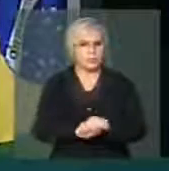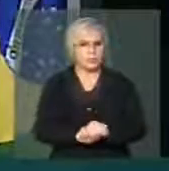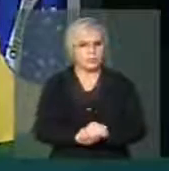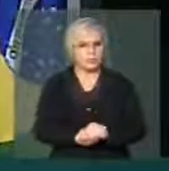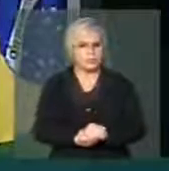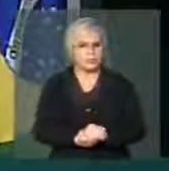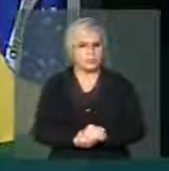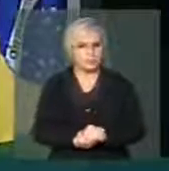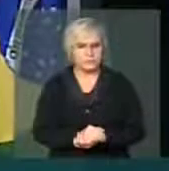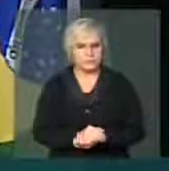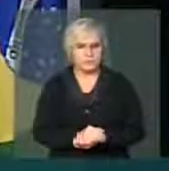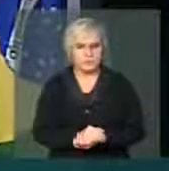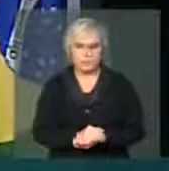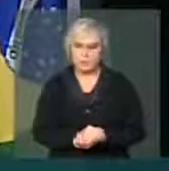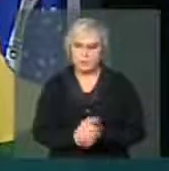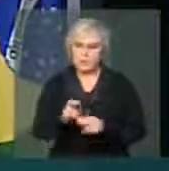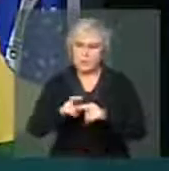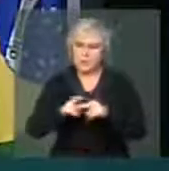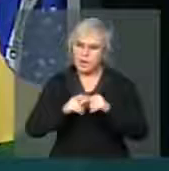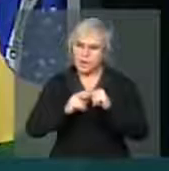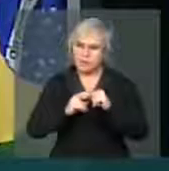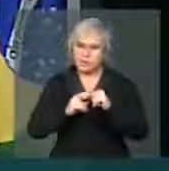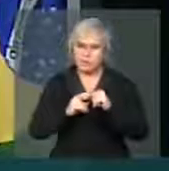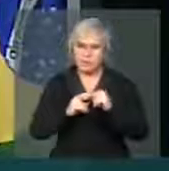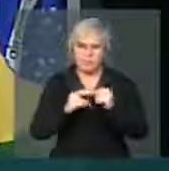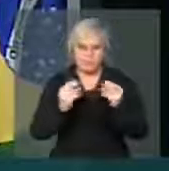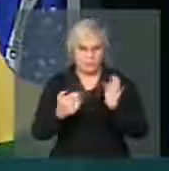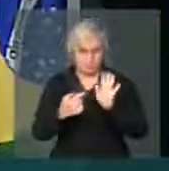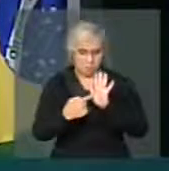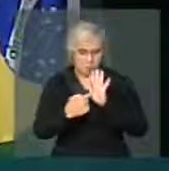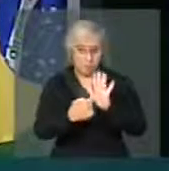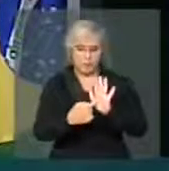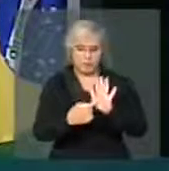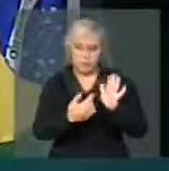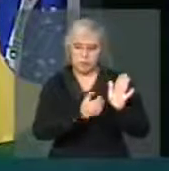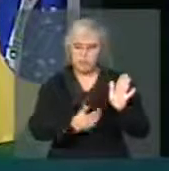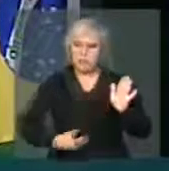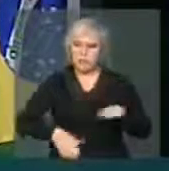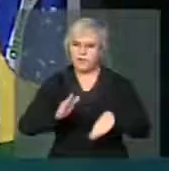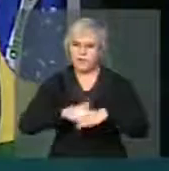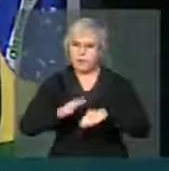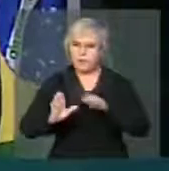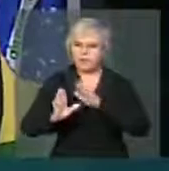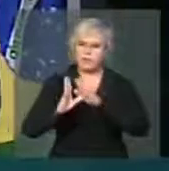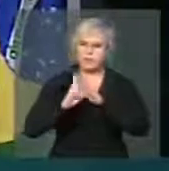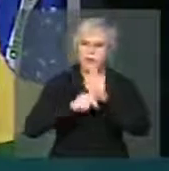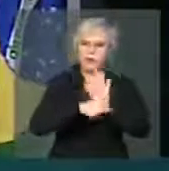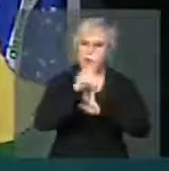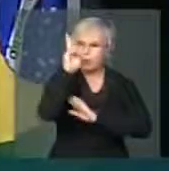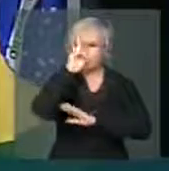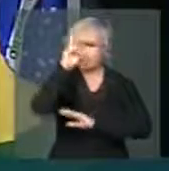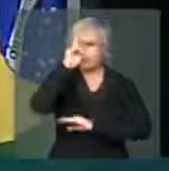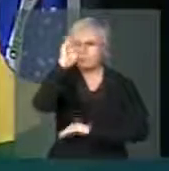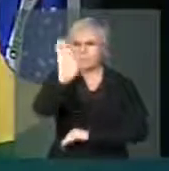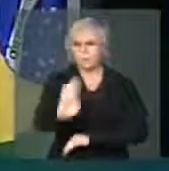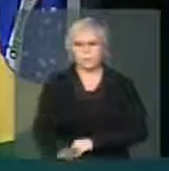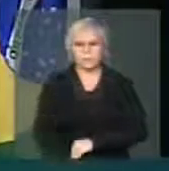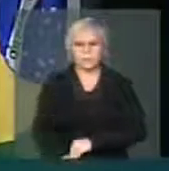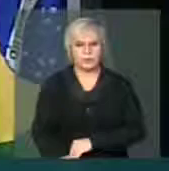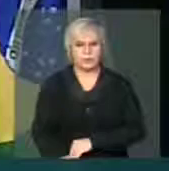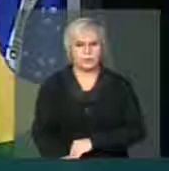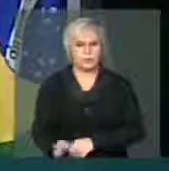governo Por representar O governo mais corrupto Da história do Brasil Não existe